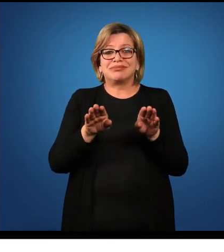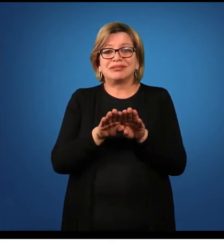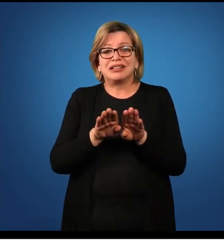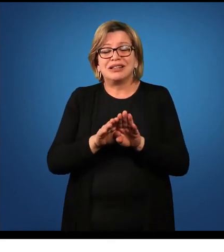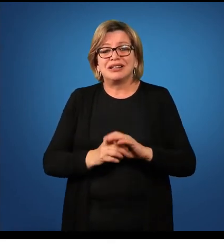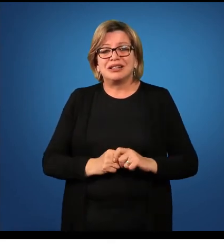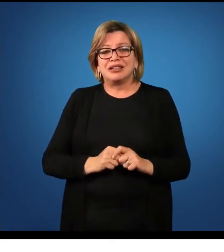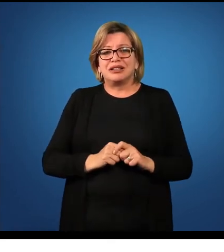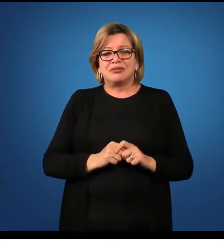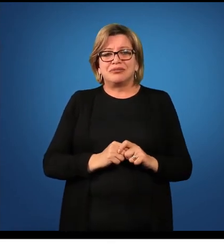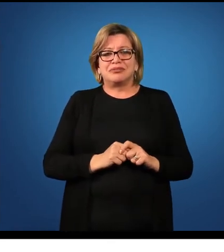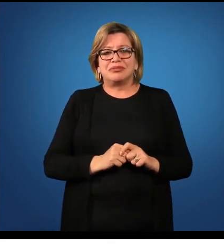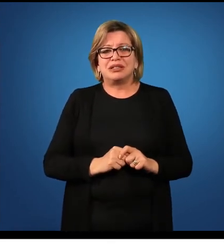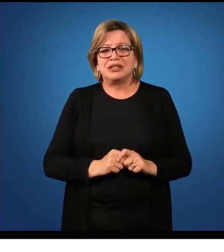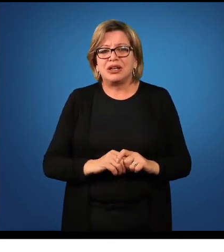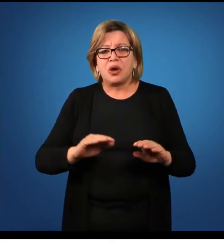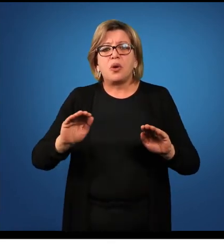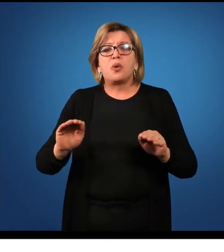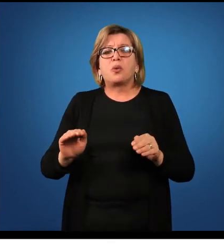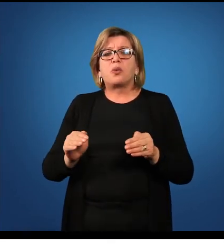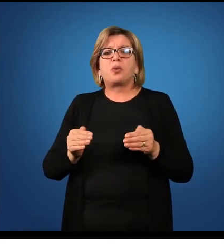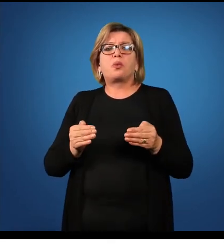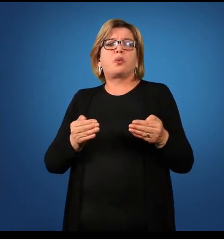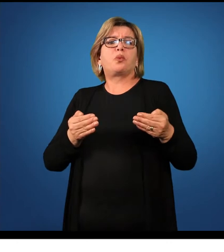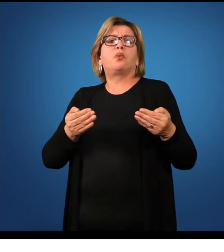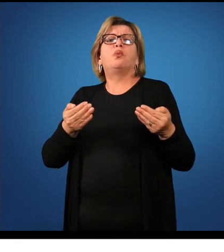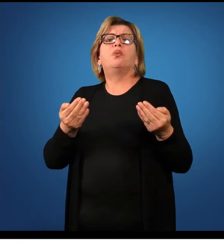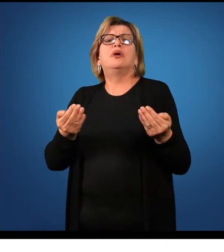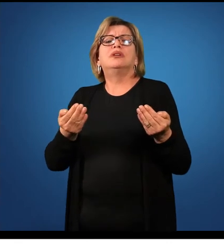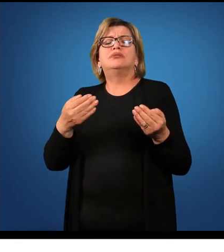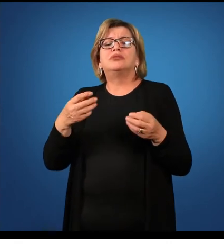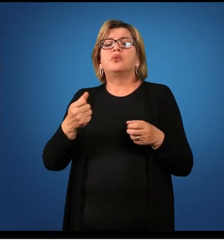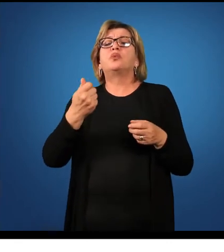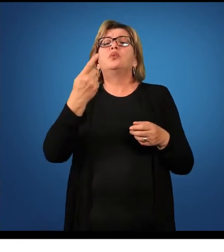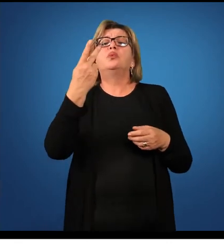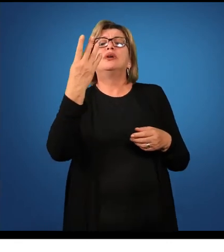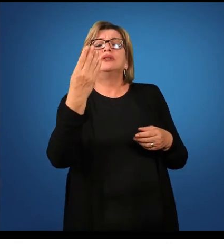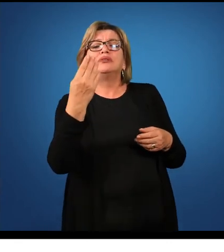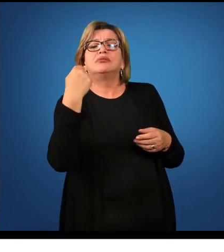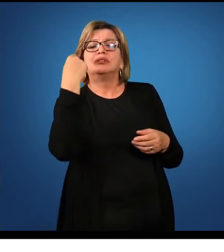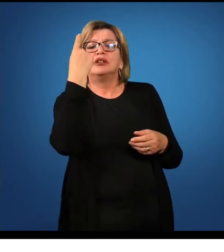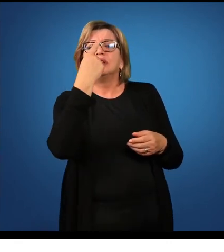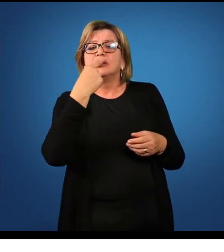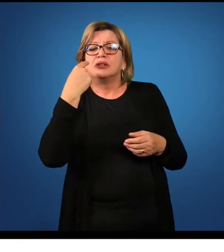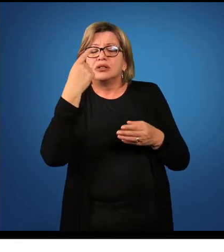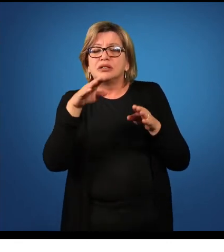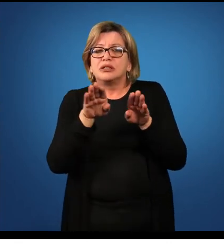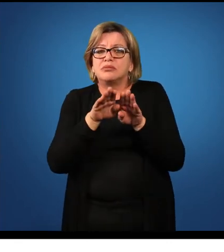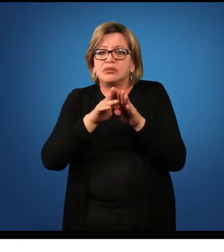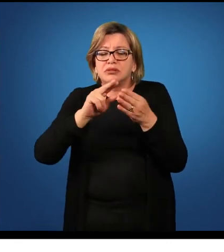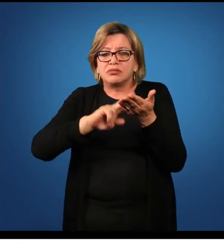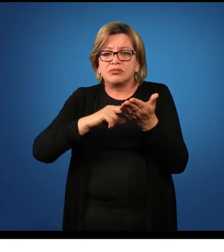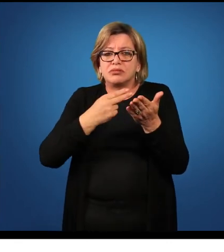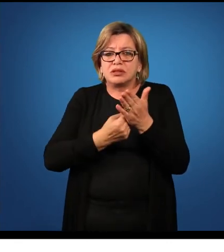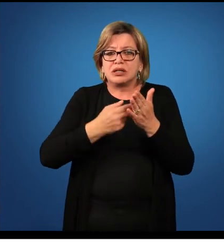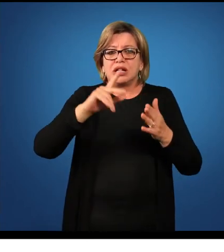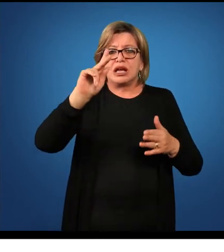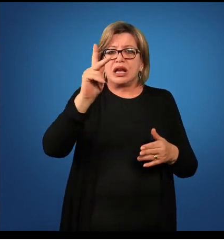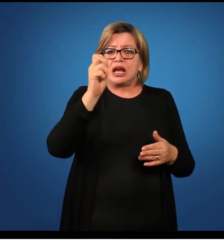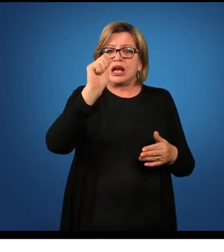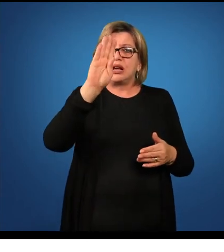tempo quando se traduz também com o caso ablativo simples.